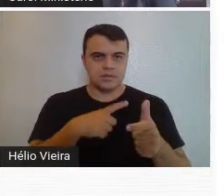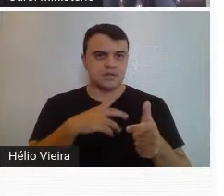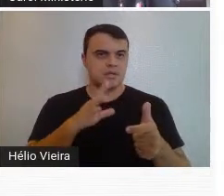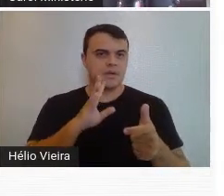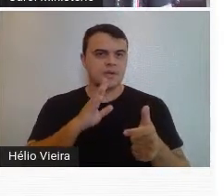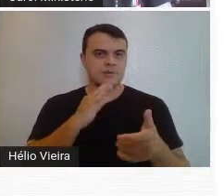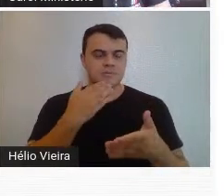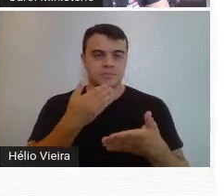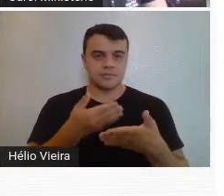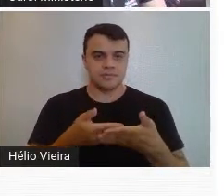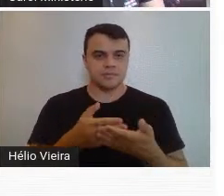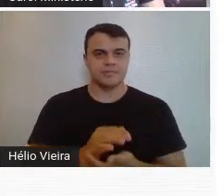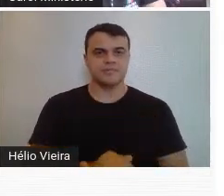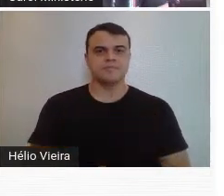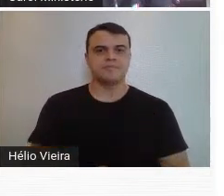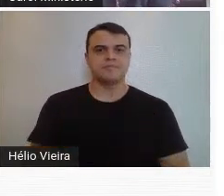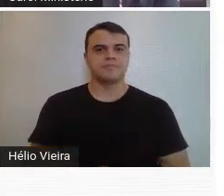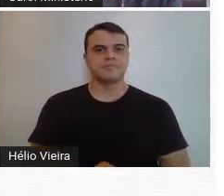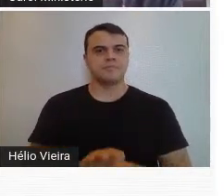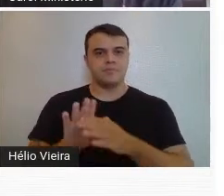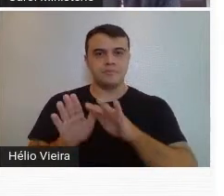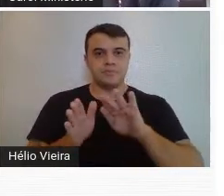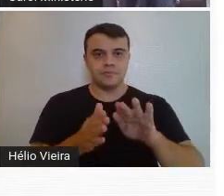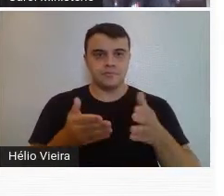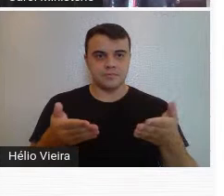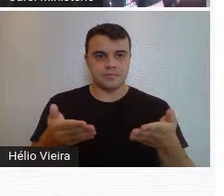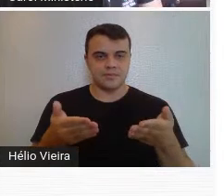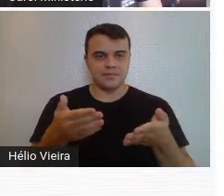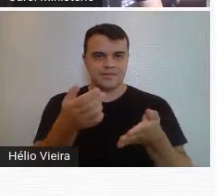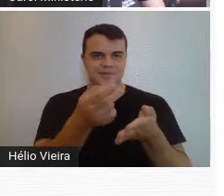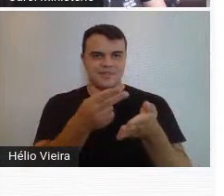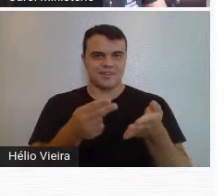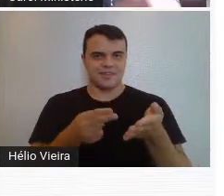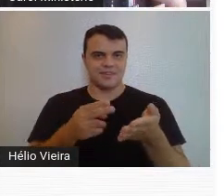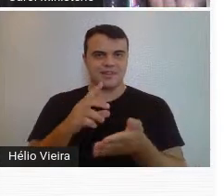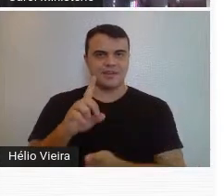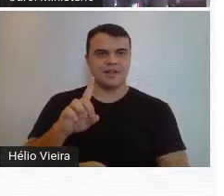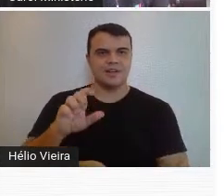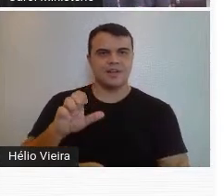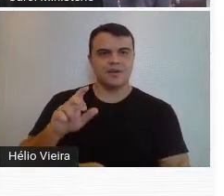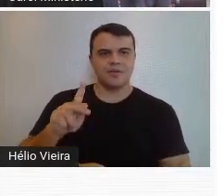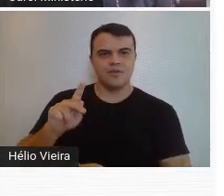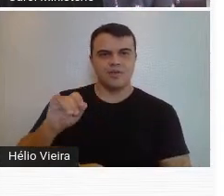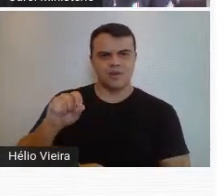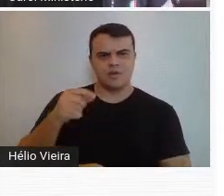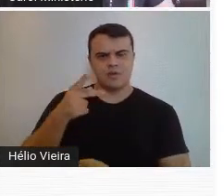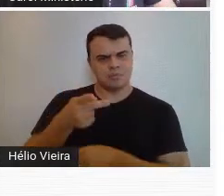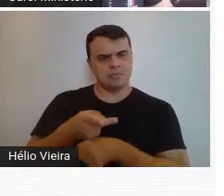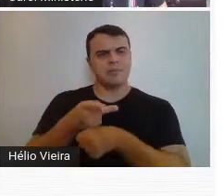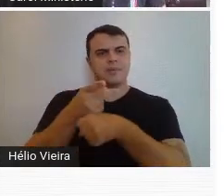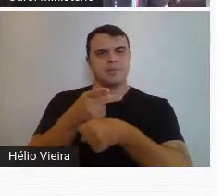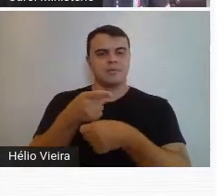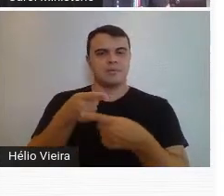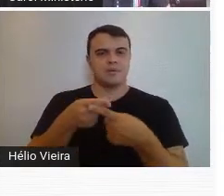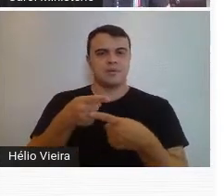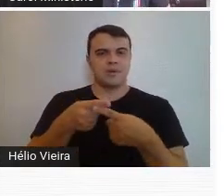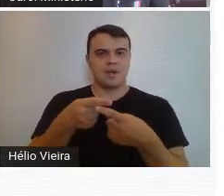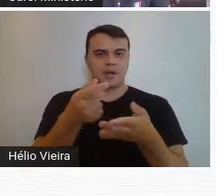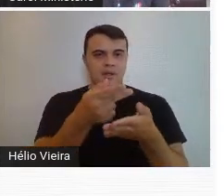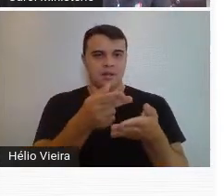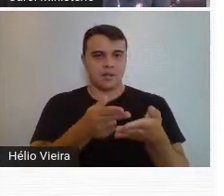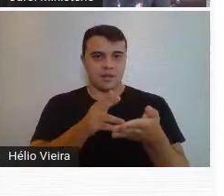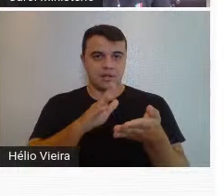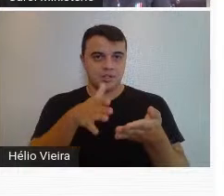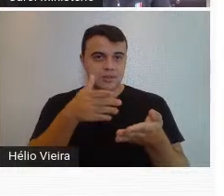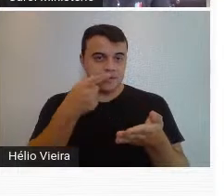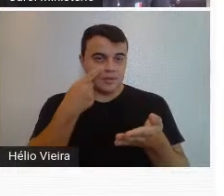fantástico. Eu trouxe uma obra, uma caricatura do Delpino Júnior, que recebeu menção honrosa no quesito caricatura, para a gente